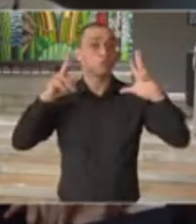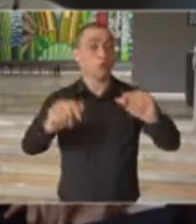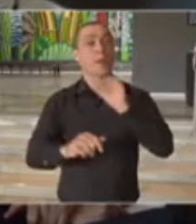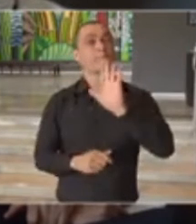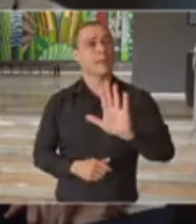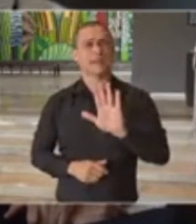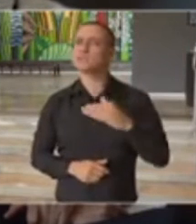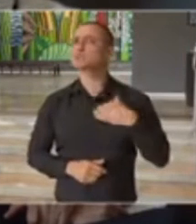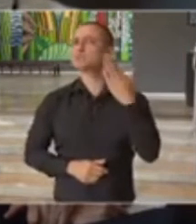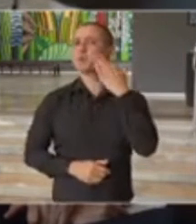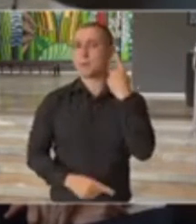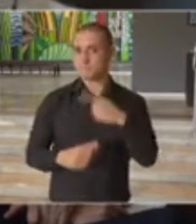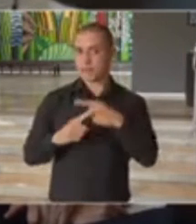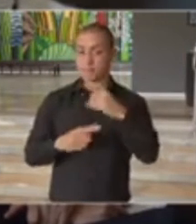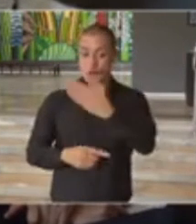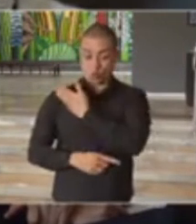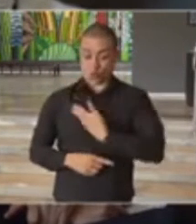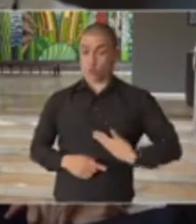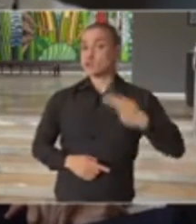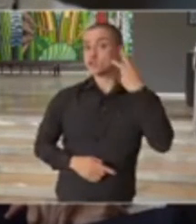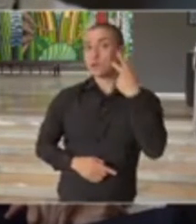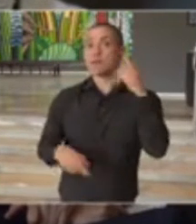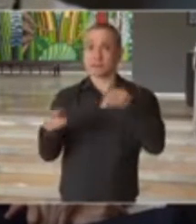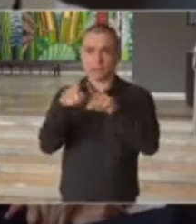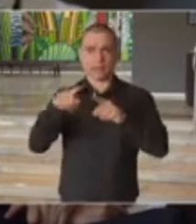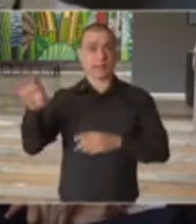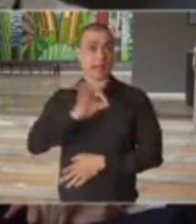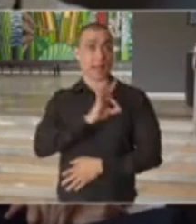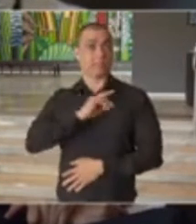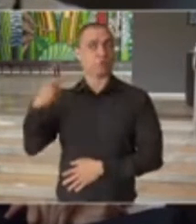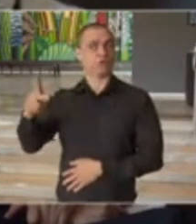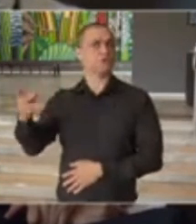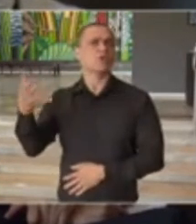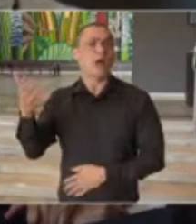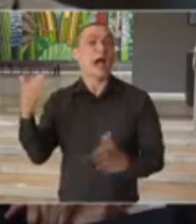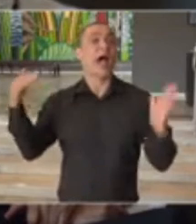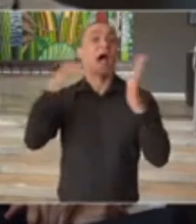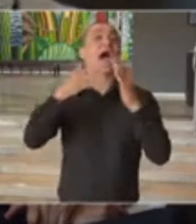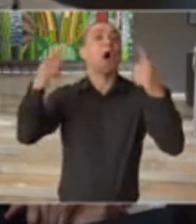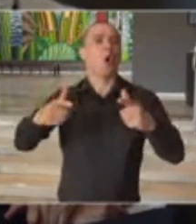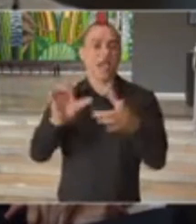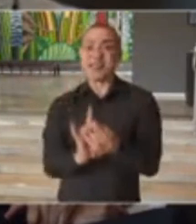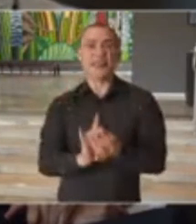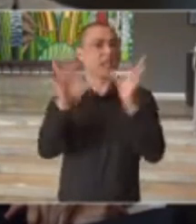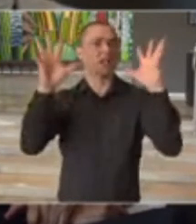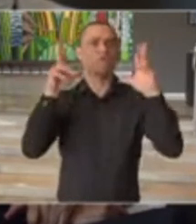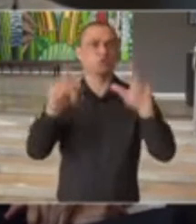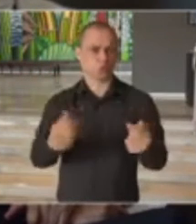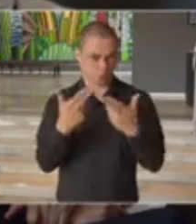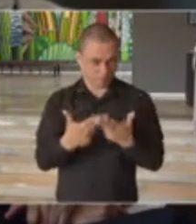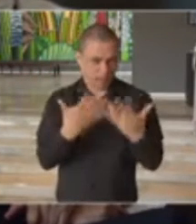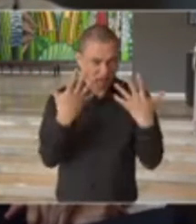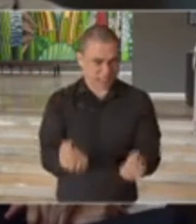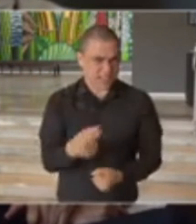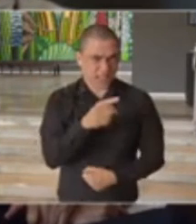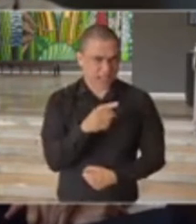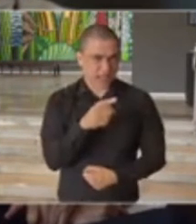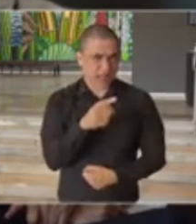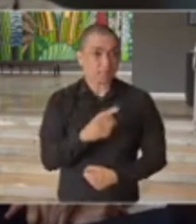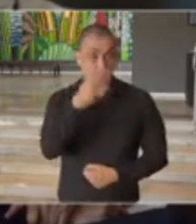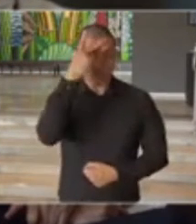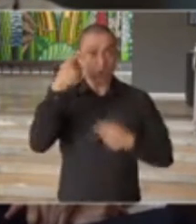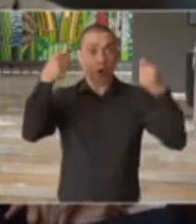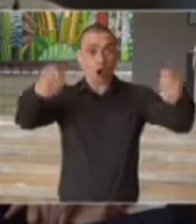Mas eu queria saber, por parte do governo e também da Polícia Militar, até que ponto haverá essa tolerância de